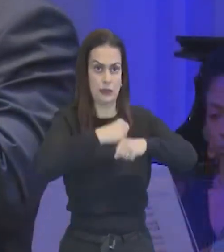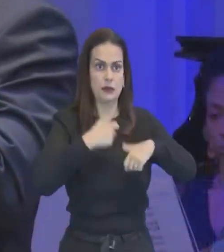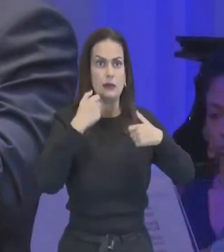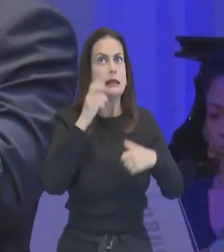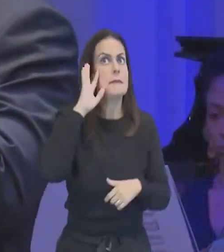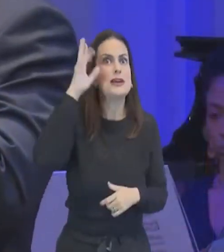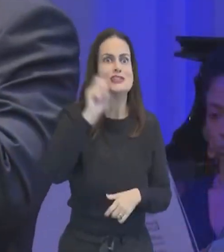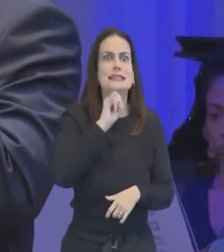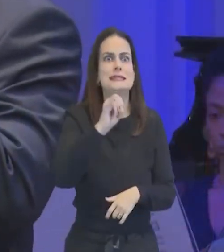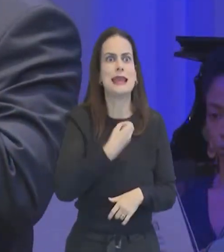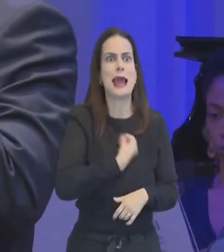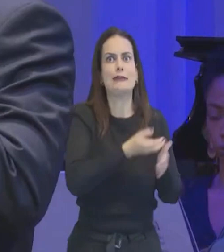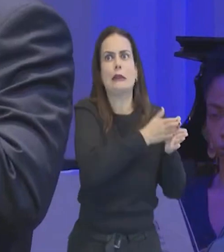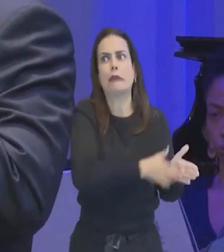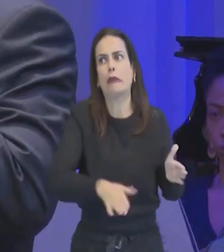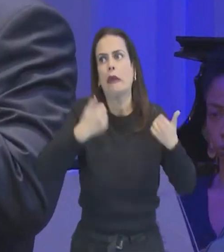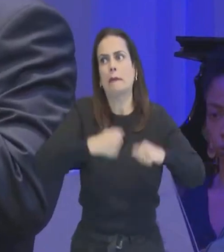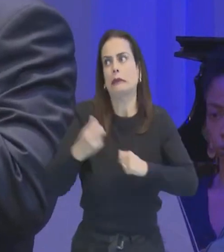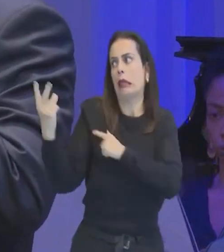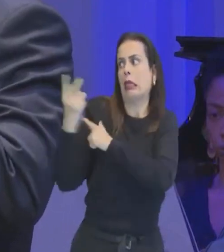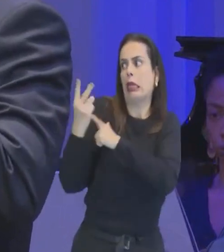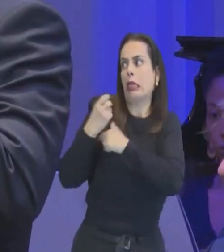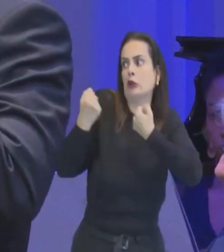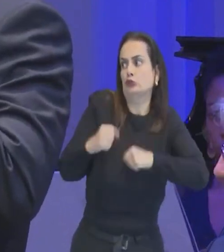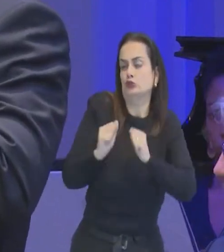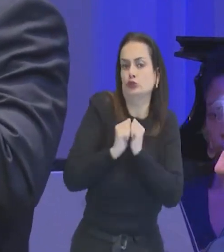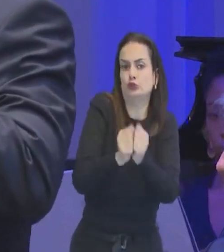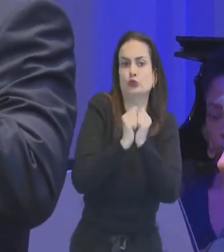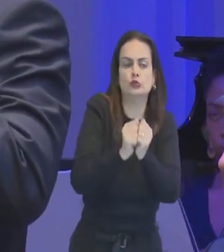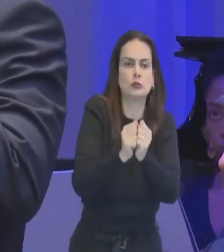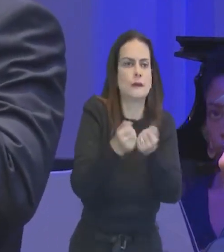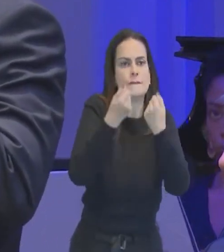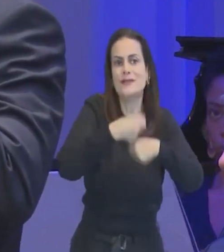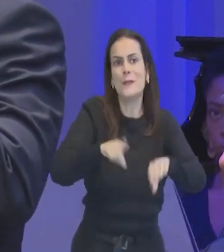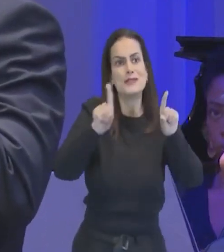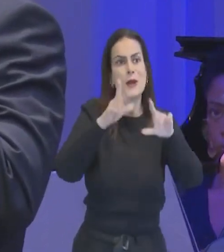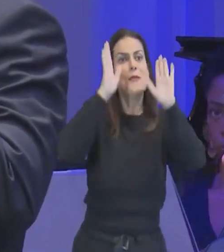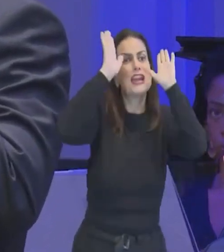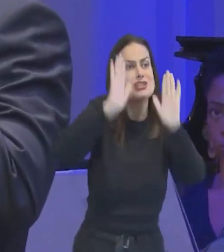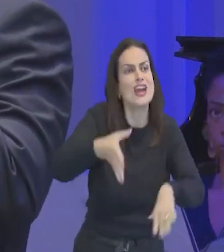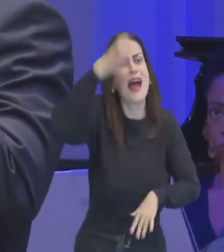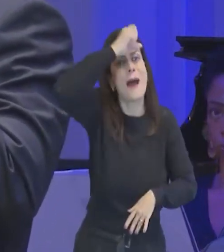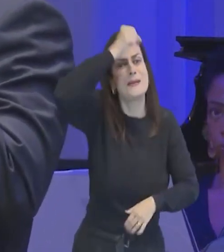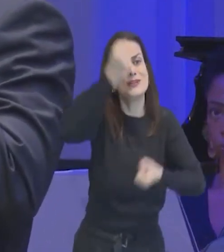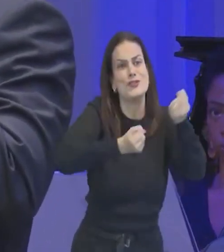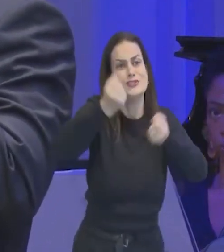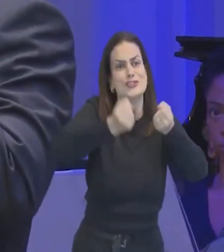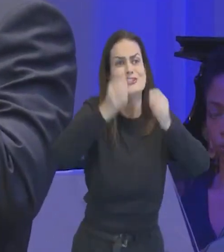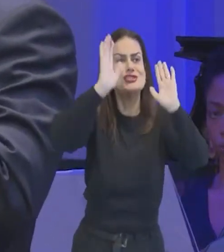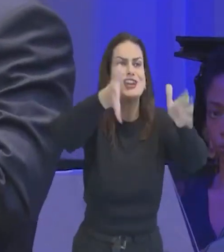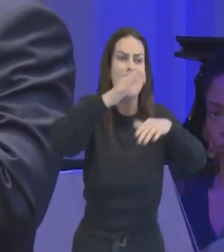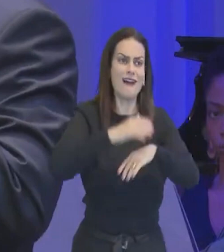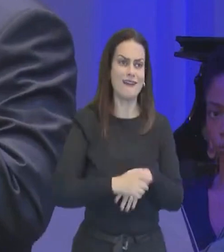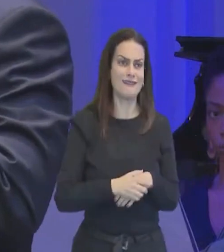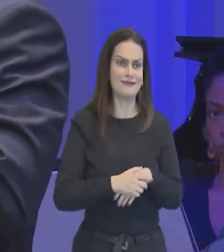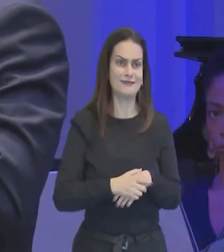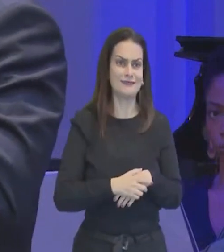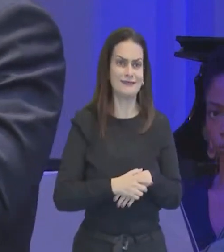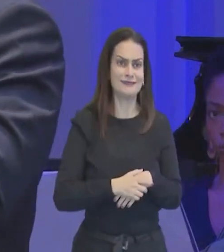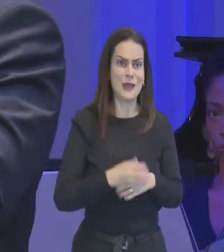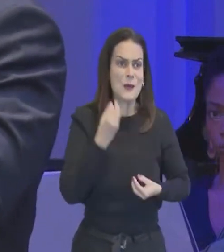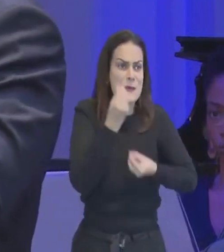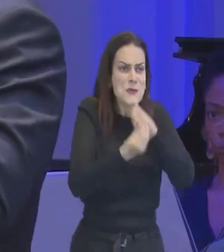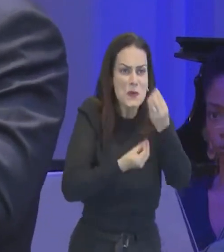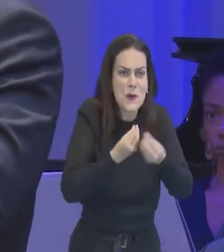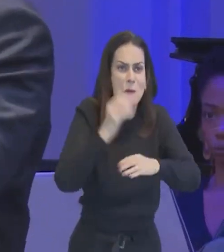presença com ele, ele conosco, e não seria necessário mais, porque nós aprendemos a dirigir. De alguma maneira, adquirimos